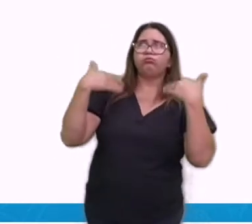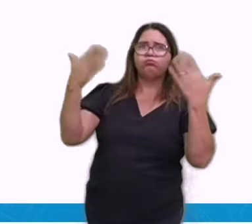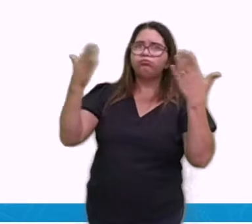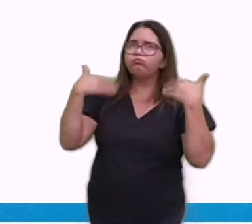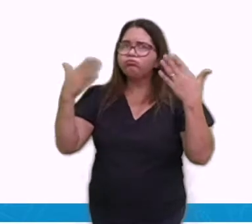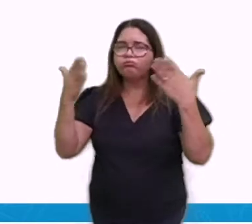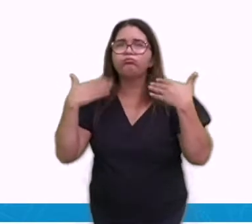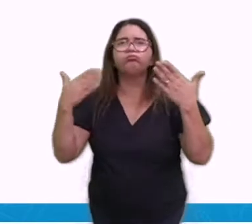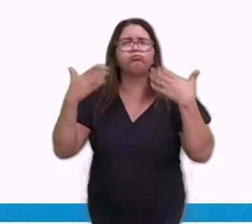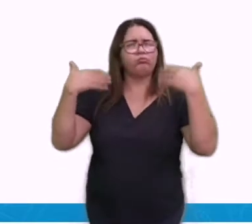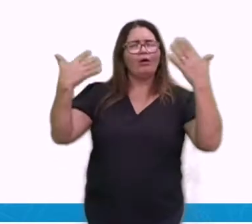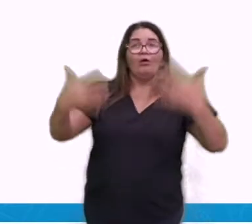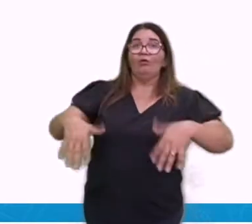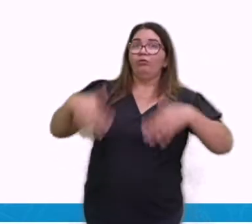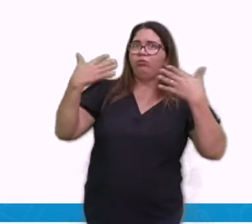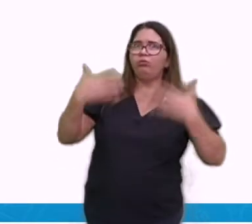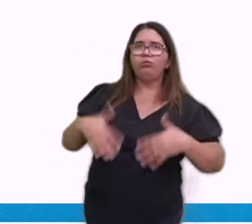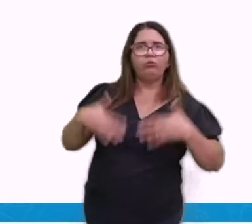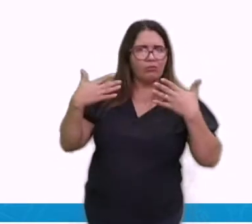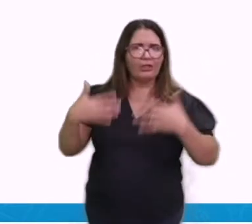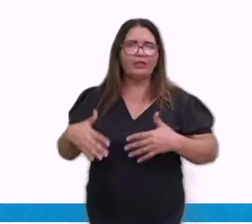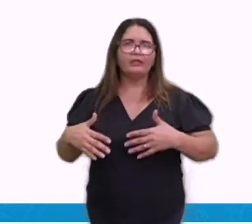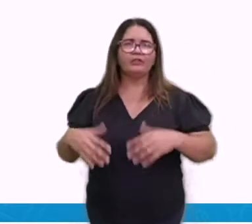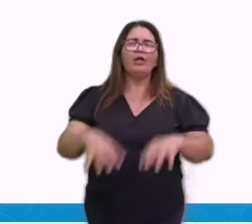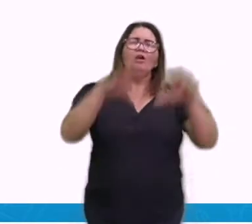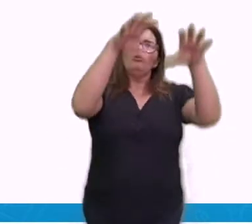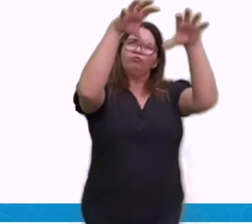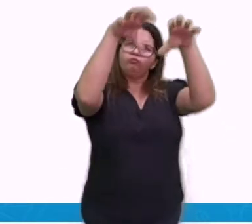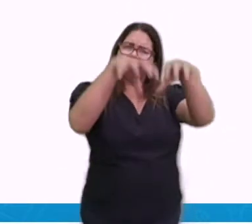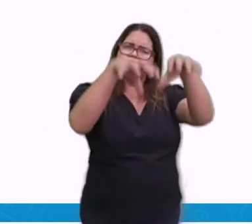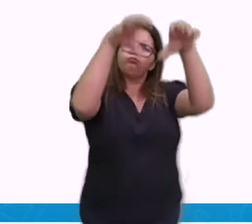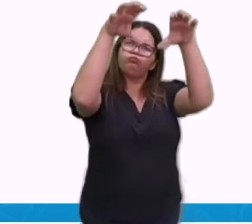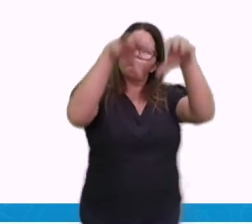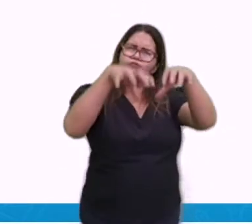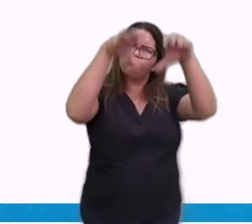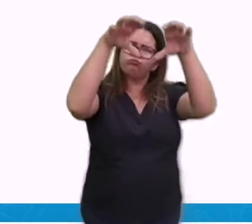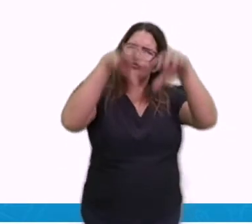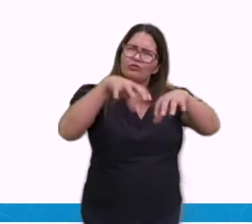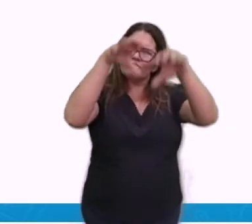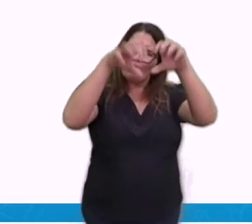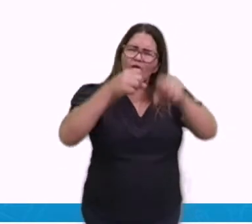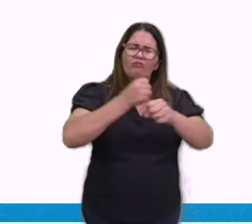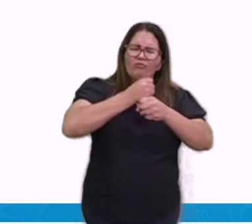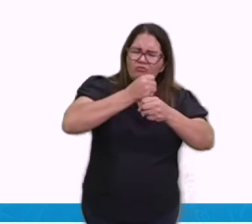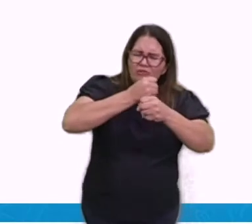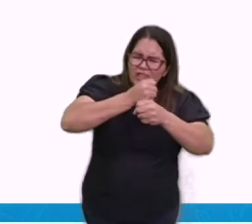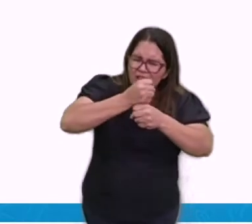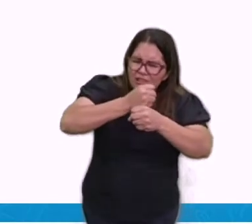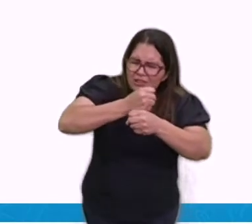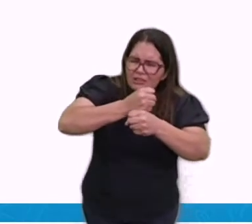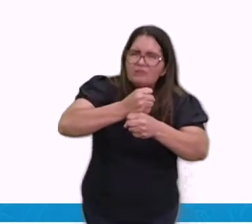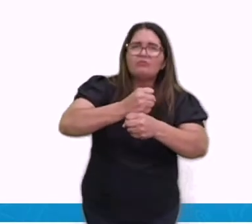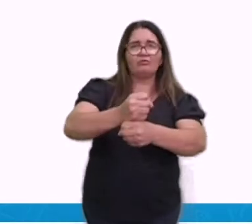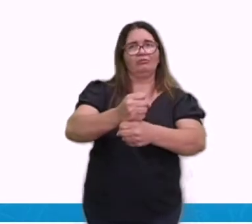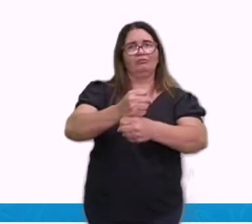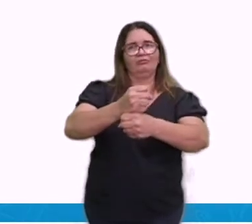Temperatura alta é quente. Chove durante todo o ano, então tem muita chuva, né?